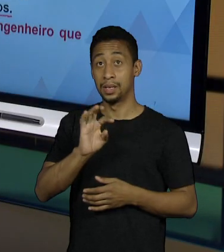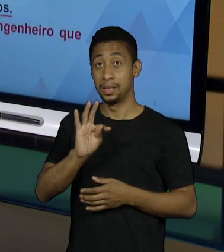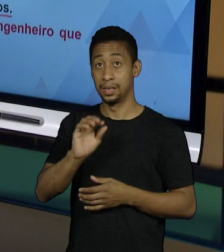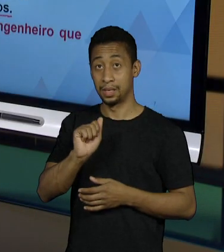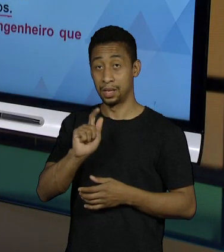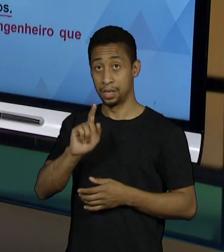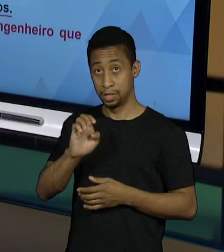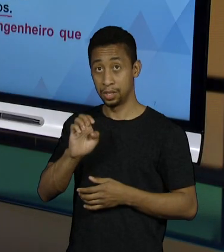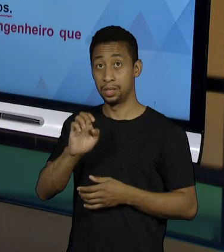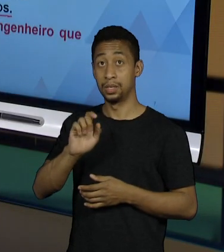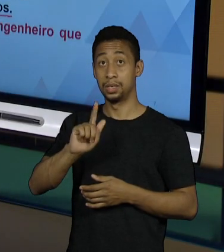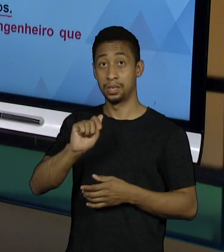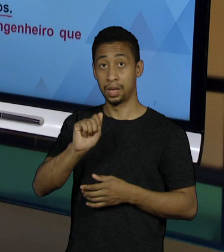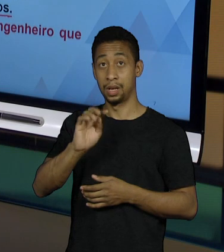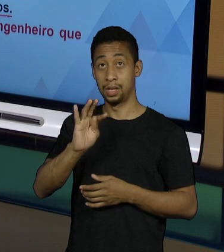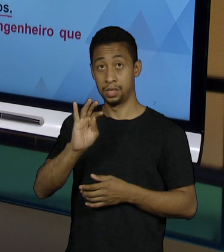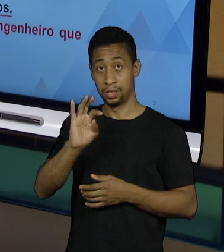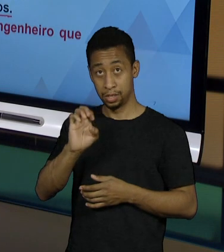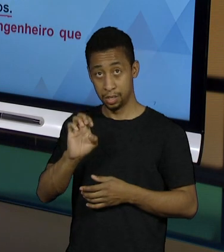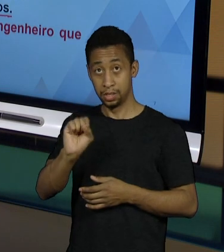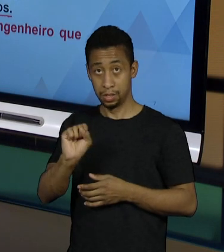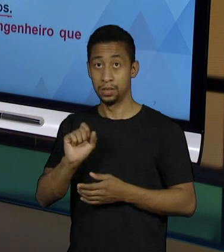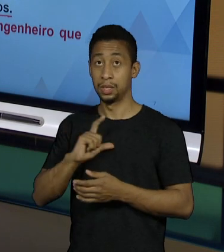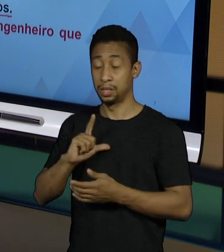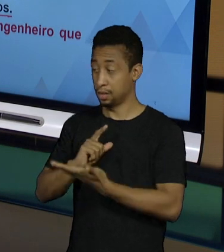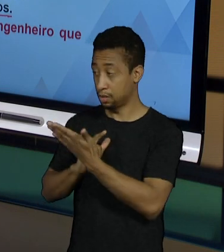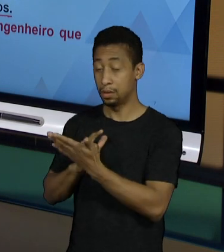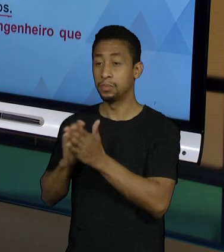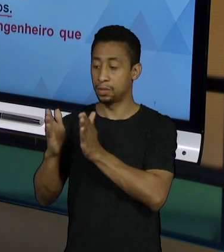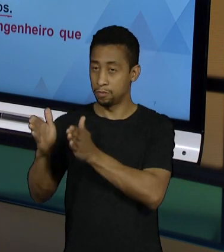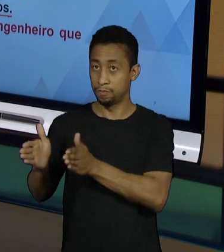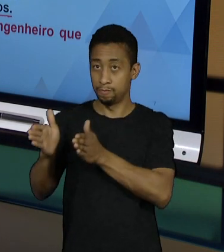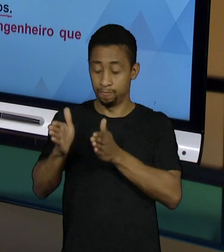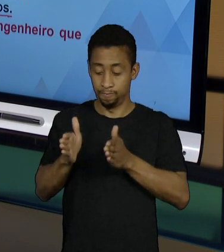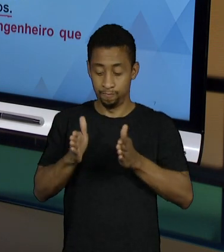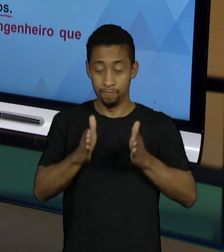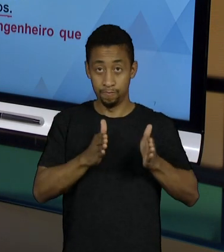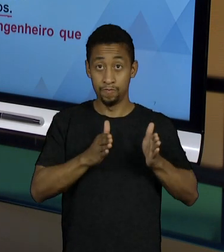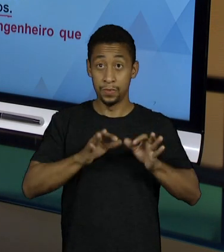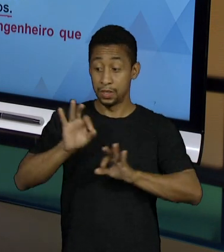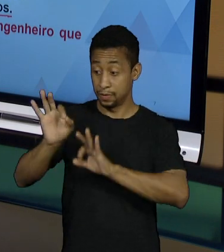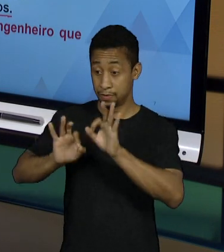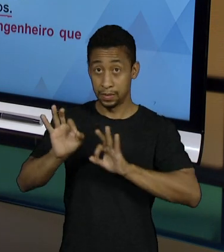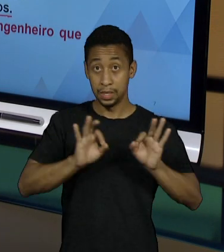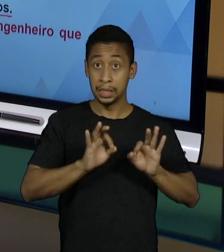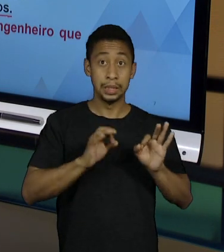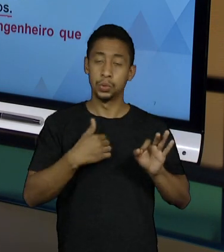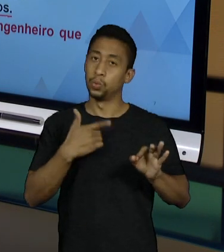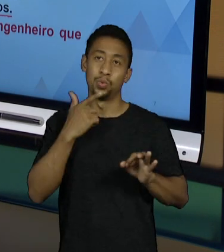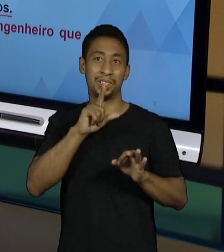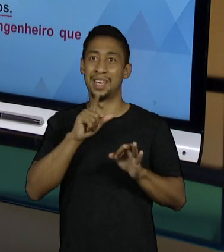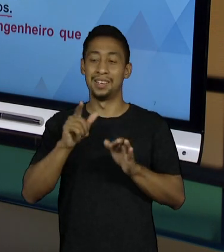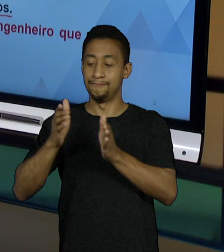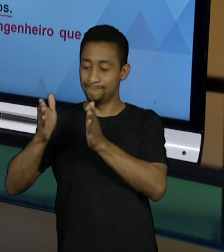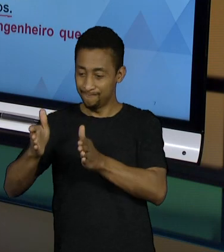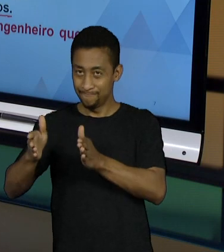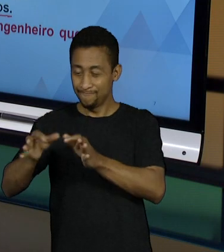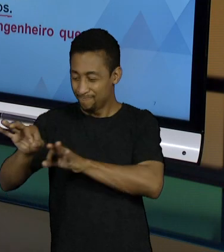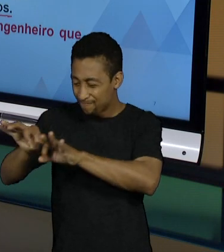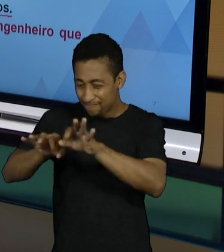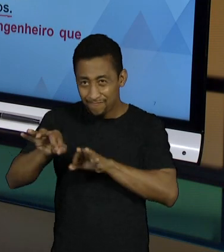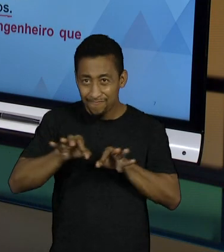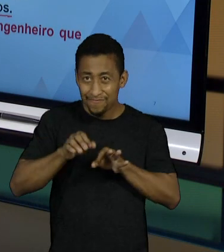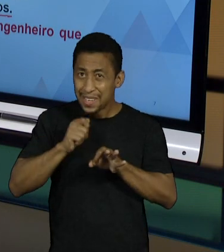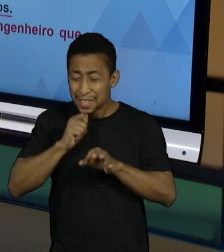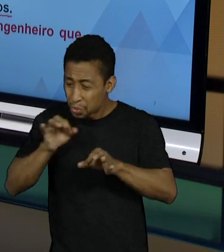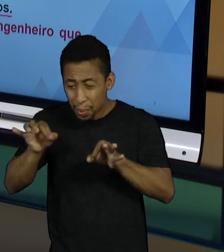macrofase para outra, você tem que cumprir essas etapas ou gerar esses documentos, senão você não passa de uma fase para outra. Então, isso que é o